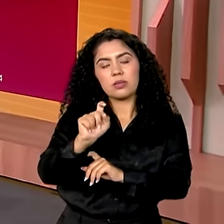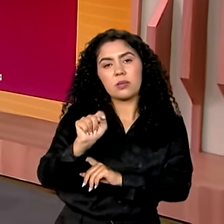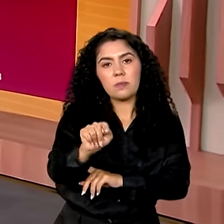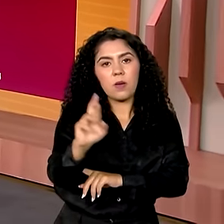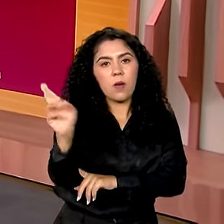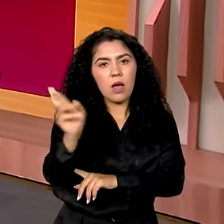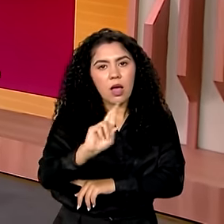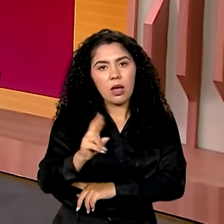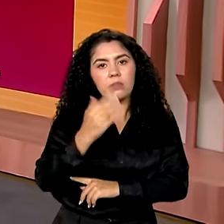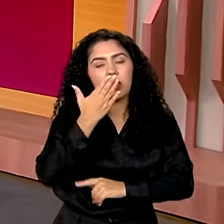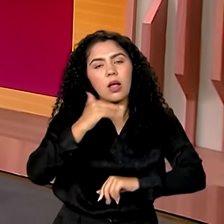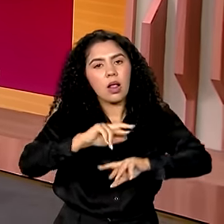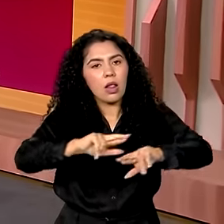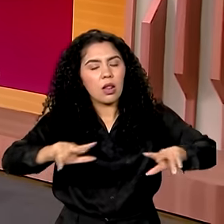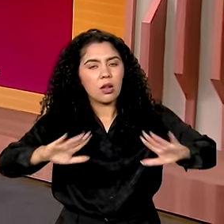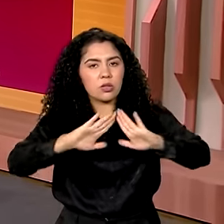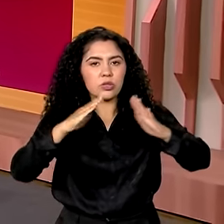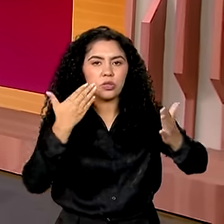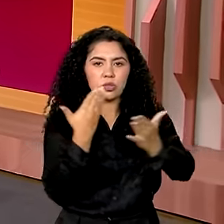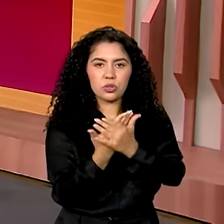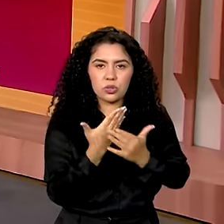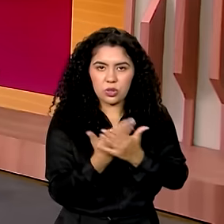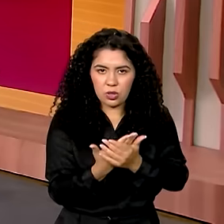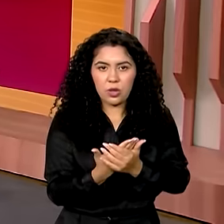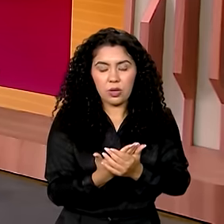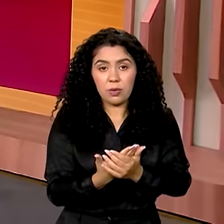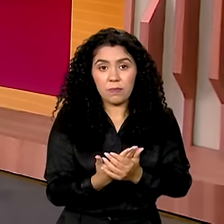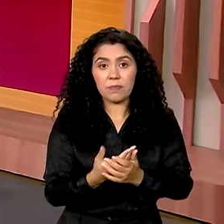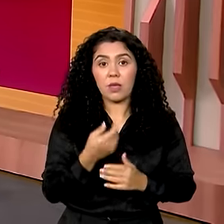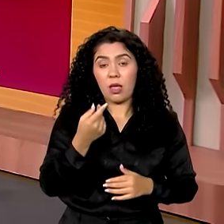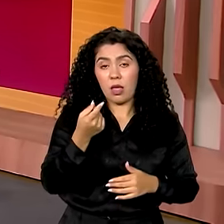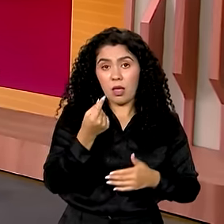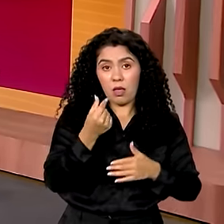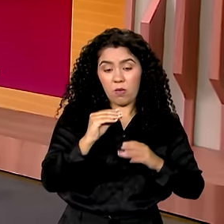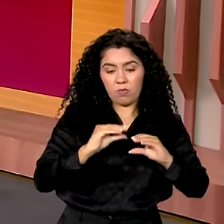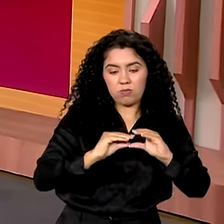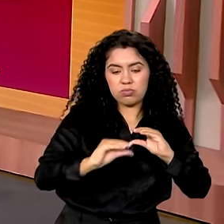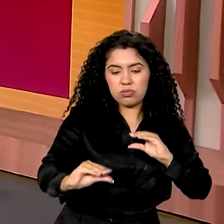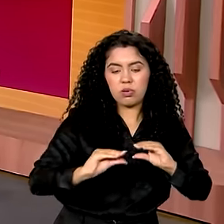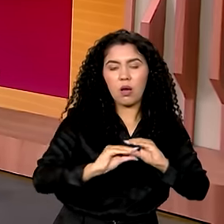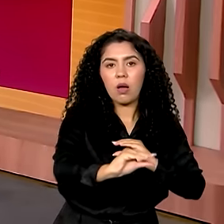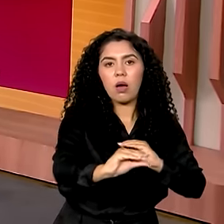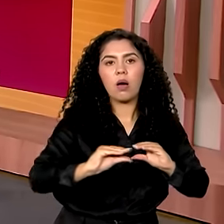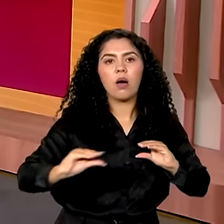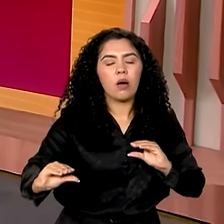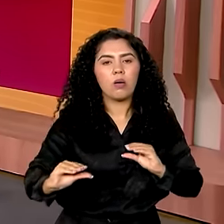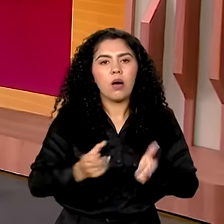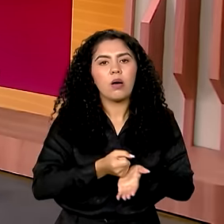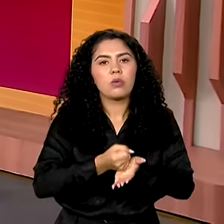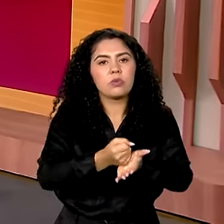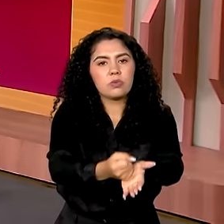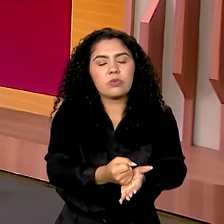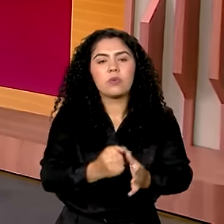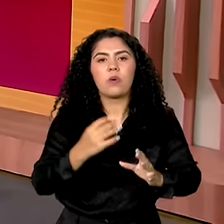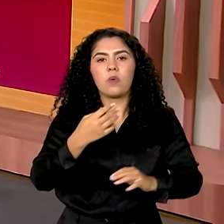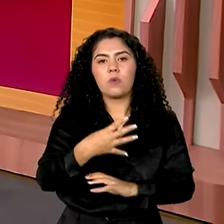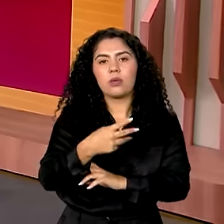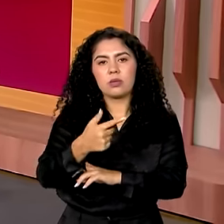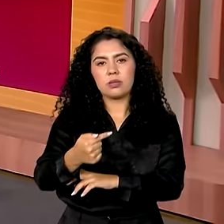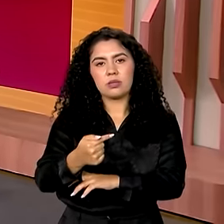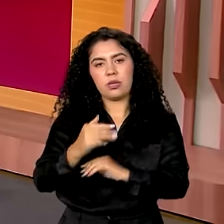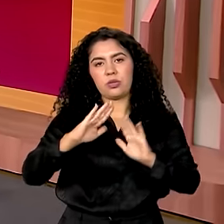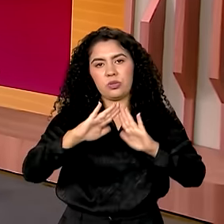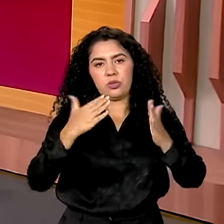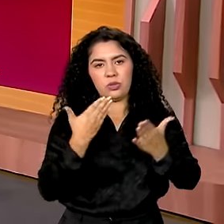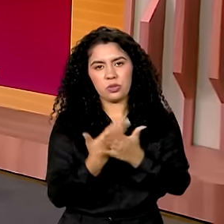para alimentação escolar no município. Estes recursos beneficiaram diretamente 47 escolas e